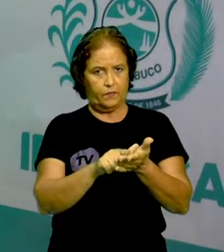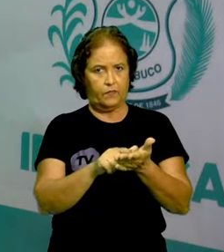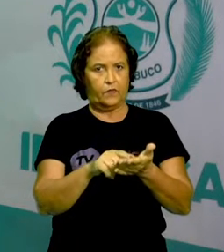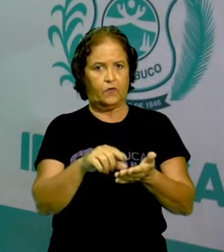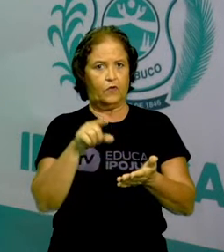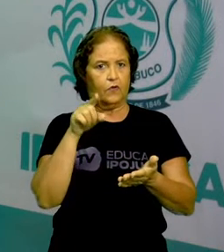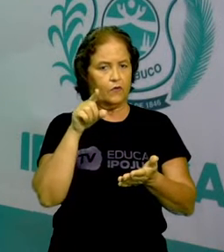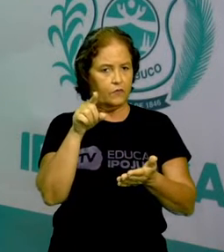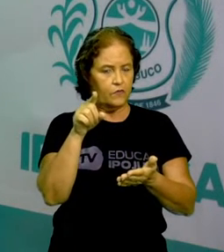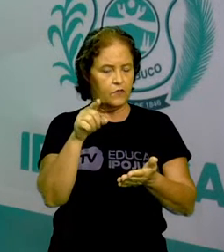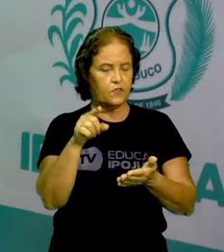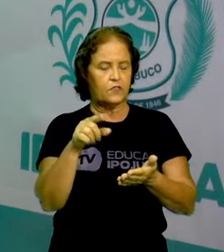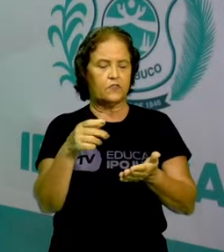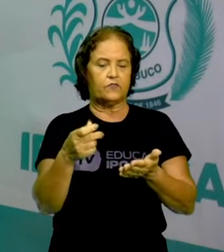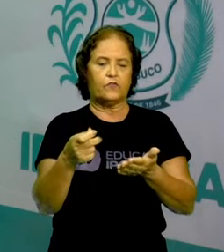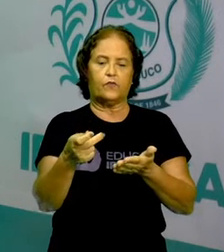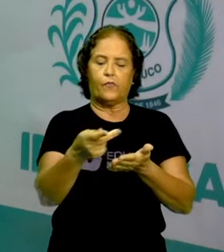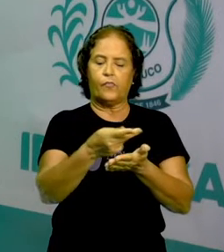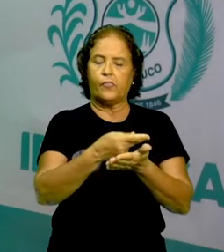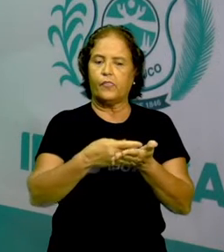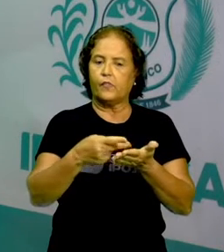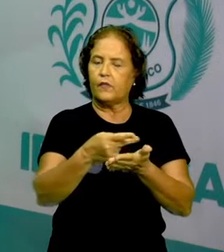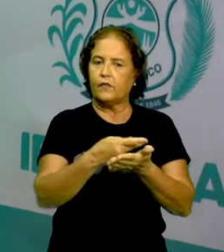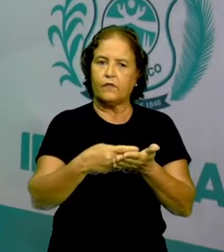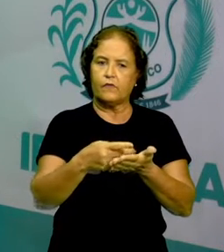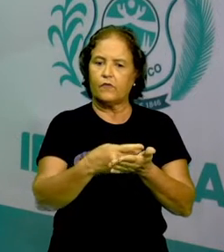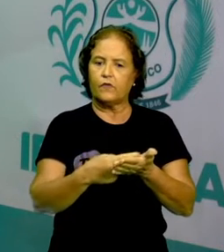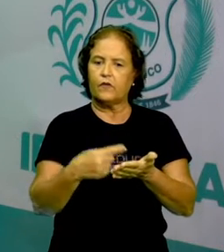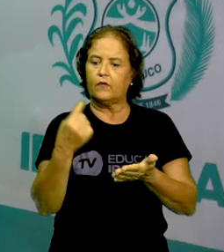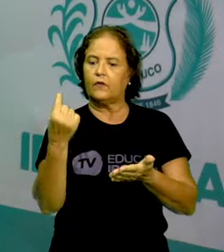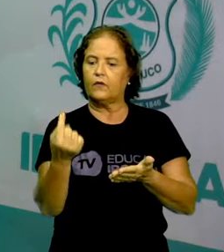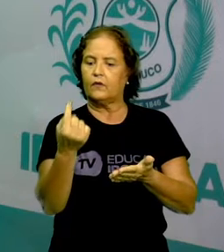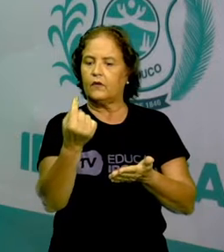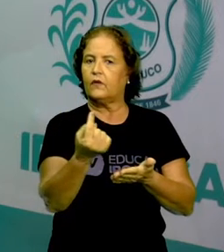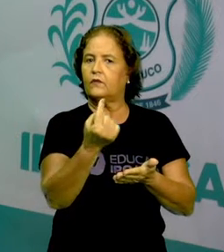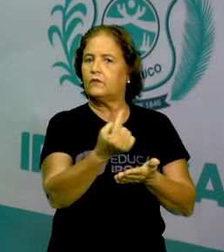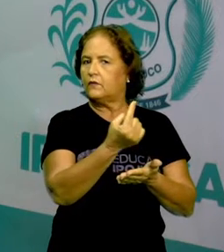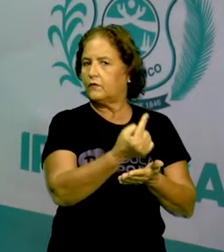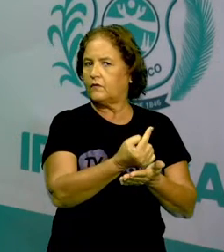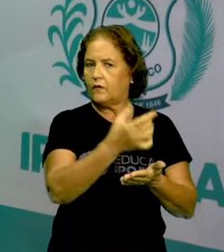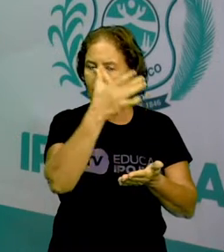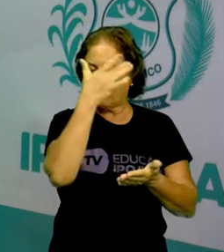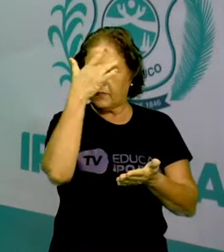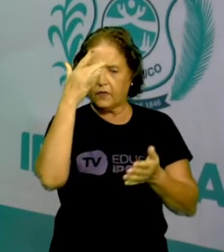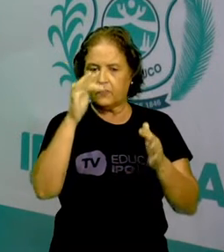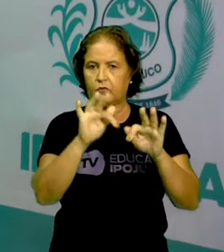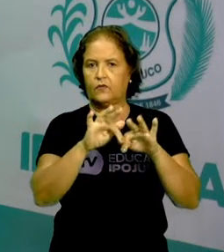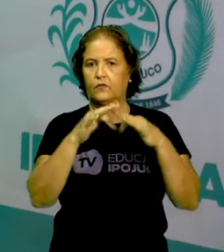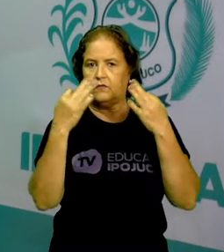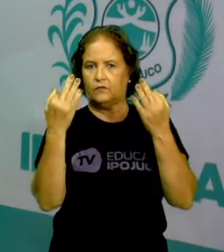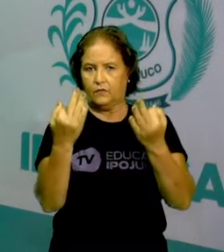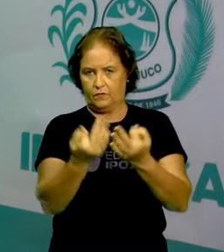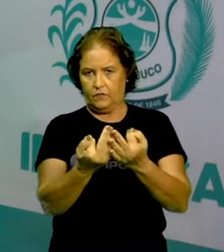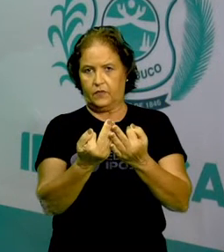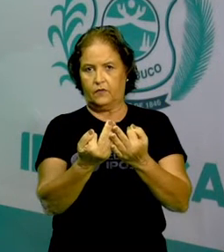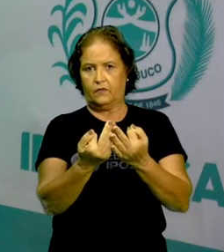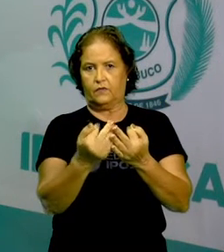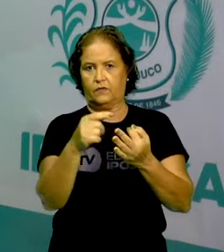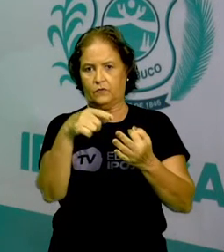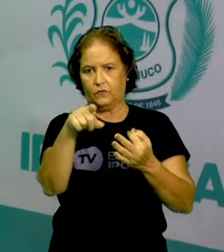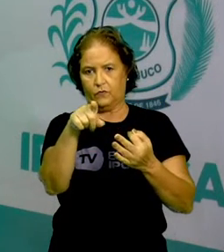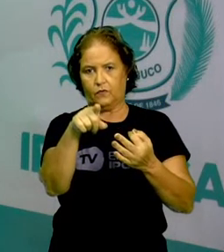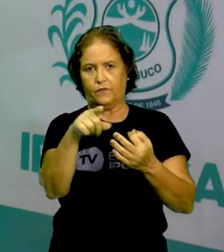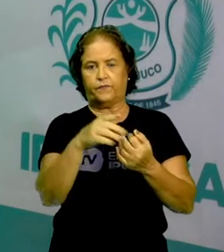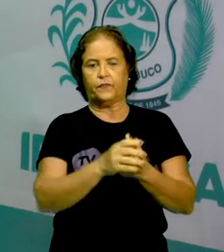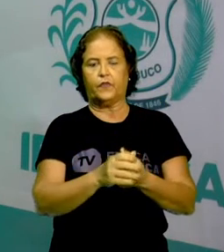vão desenhar os componentes que formam a sua família. Muitas das vezes a gente